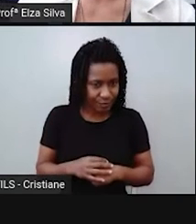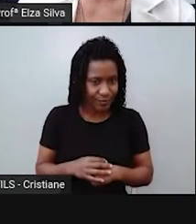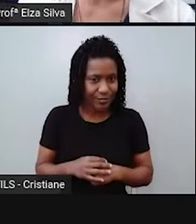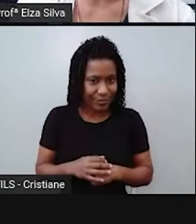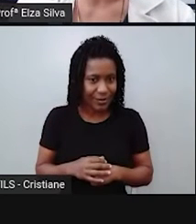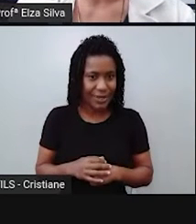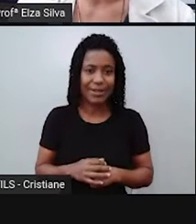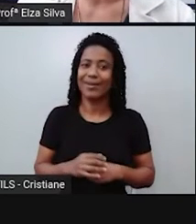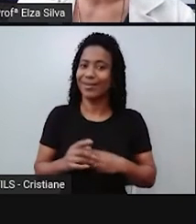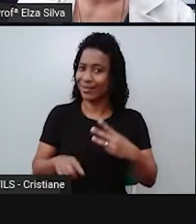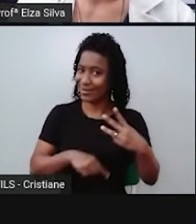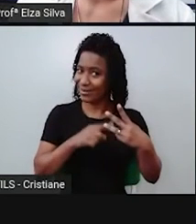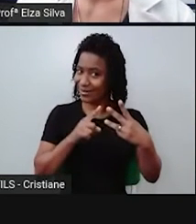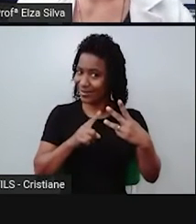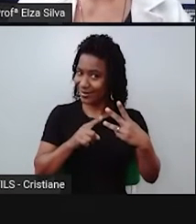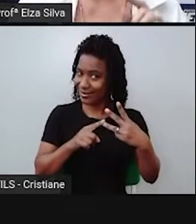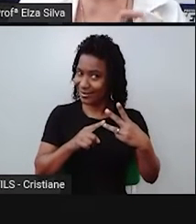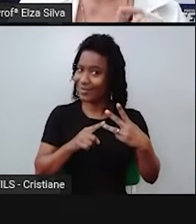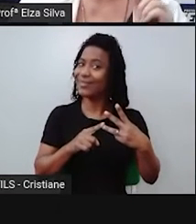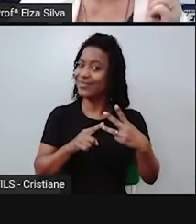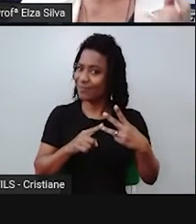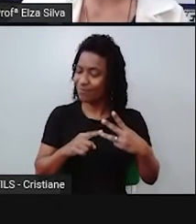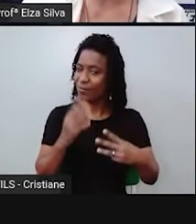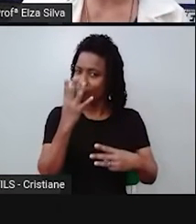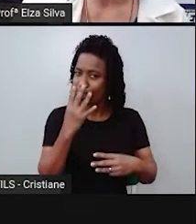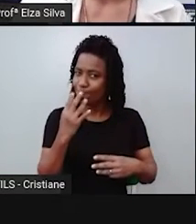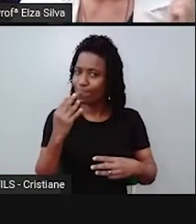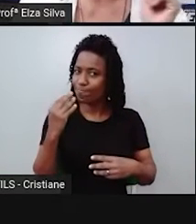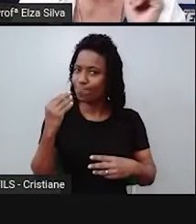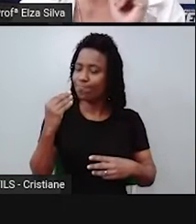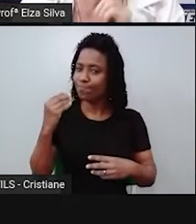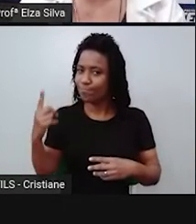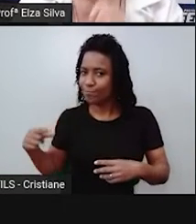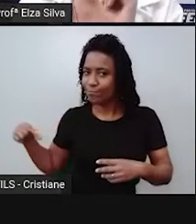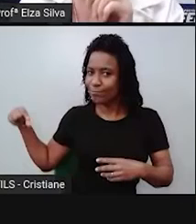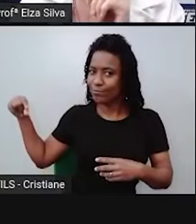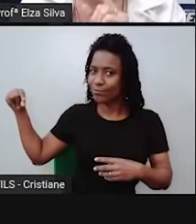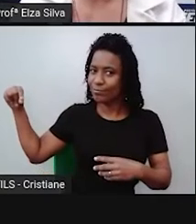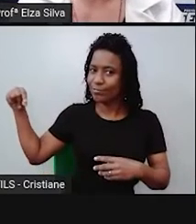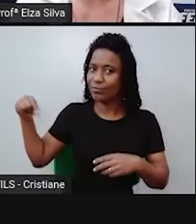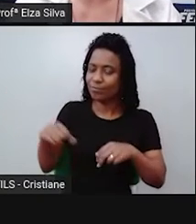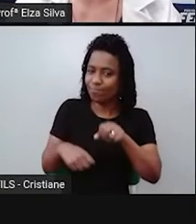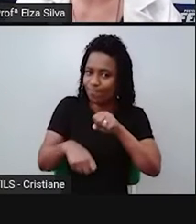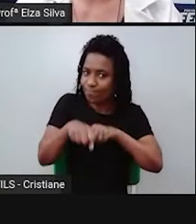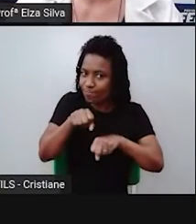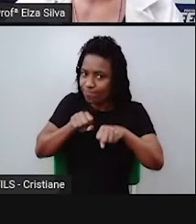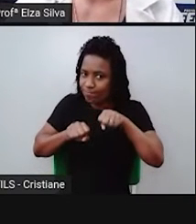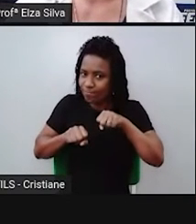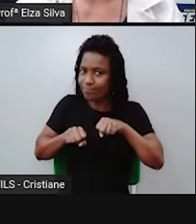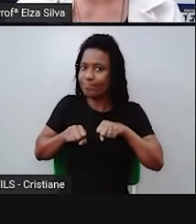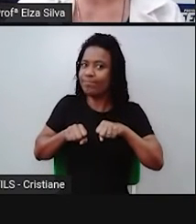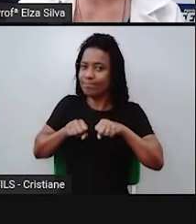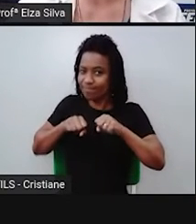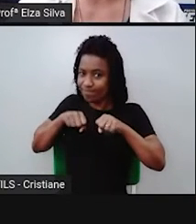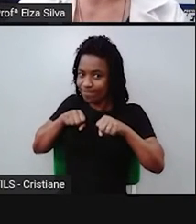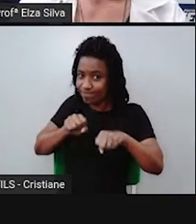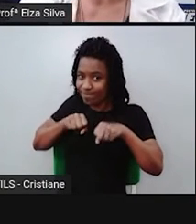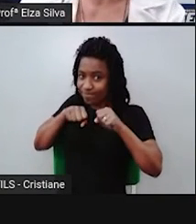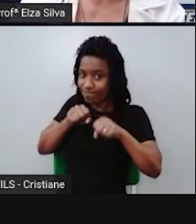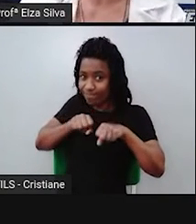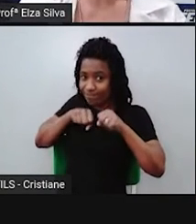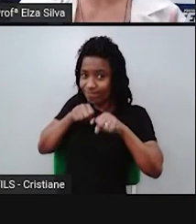da terceira vez. A raposa disse e saltou pela terceira vez. Mas